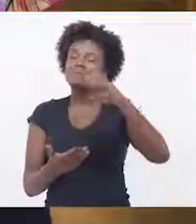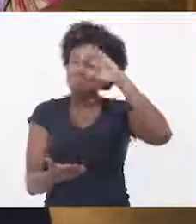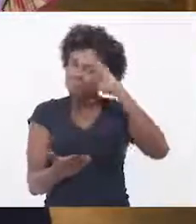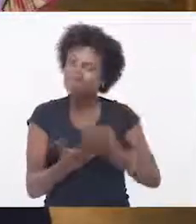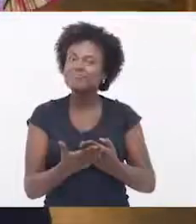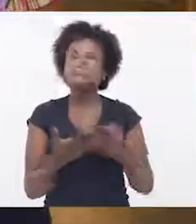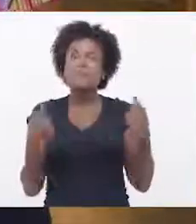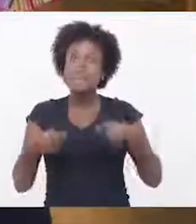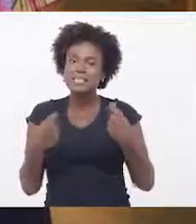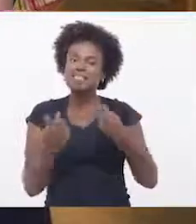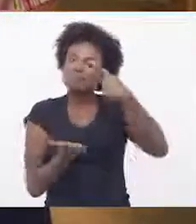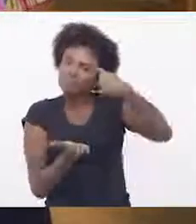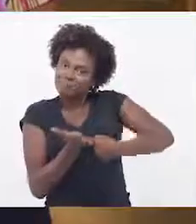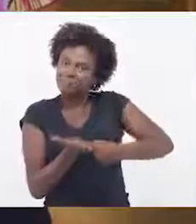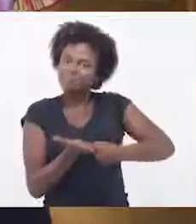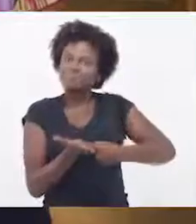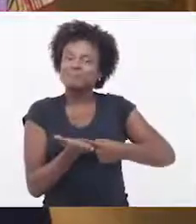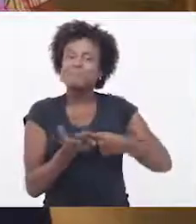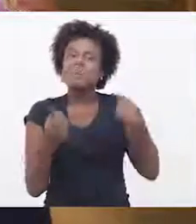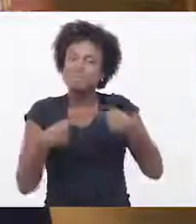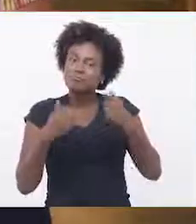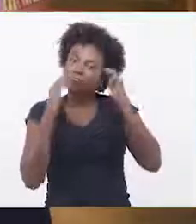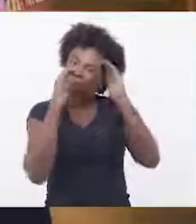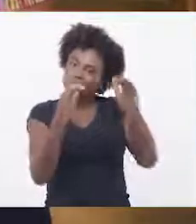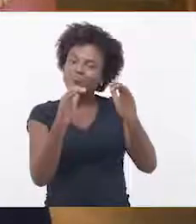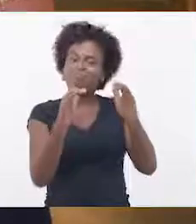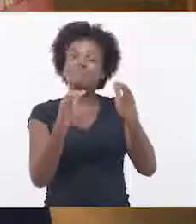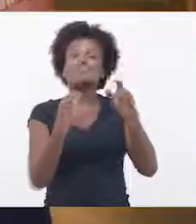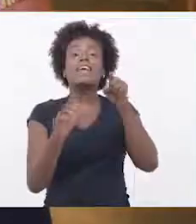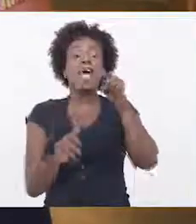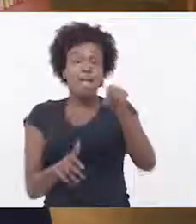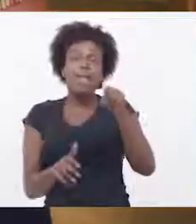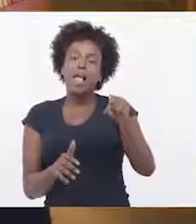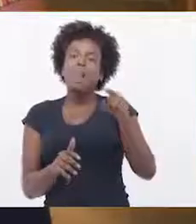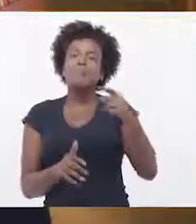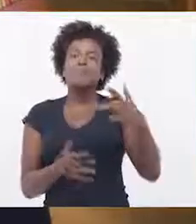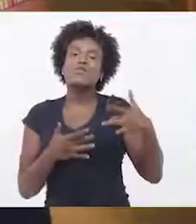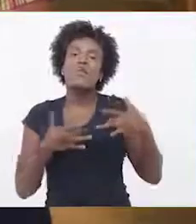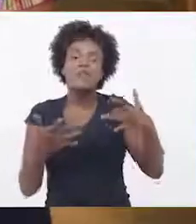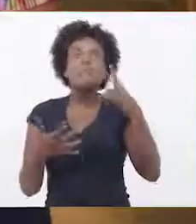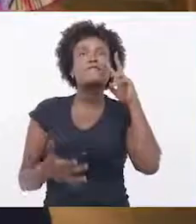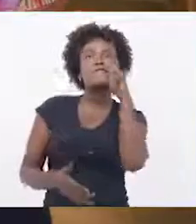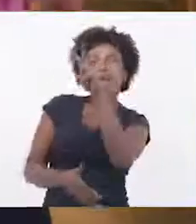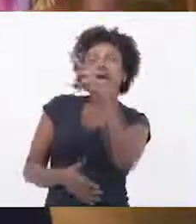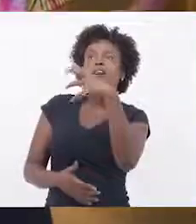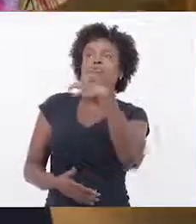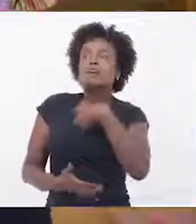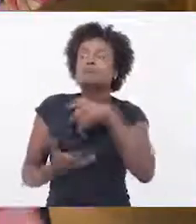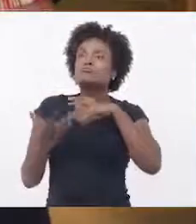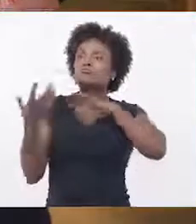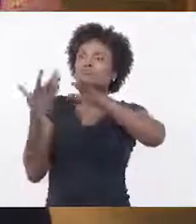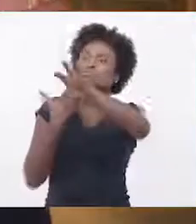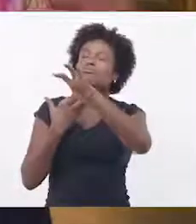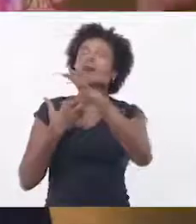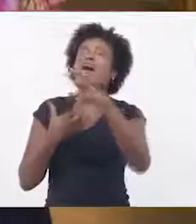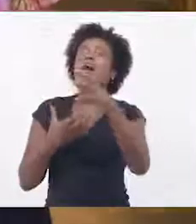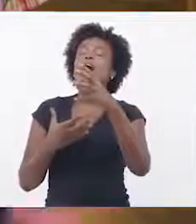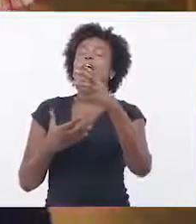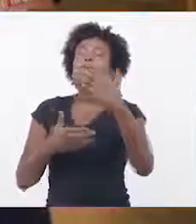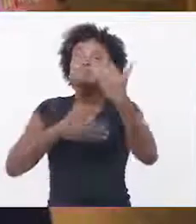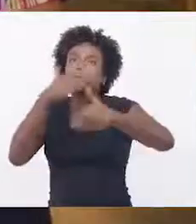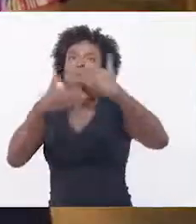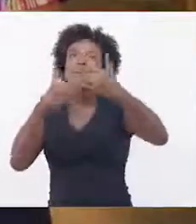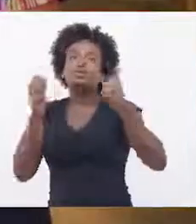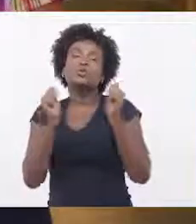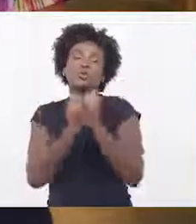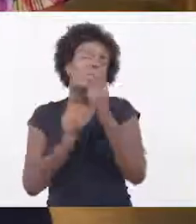ter voluntário, na verdade. É só você estar acreditando e estar comprometido e estar em contato com eles, que o voluntário vai se engajando, que